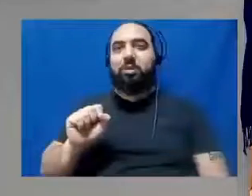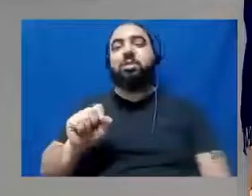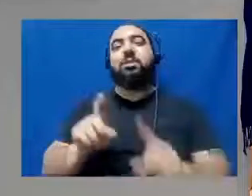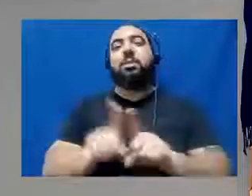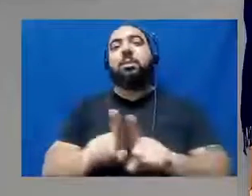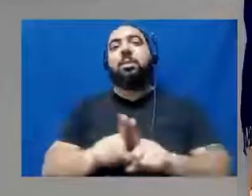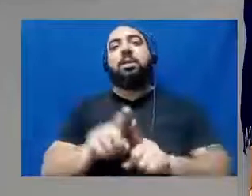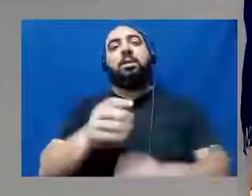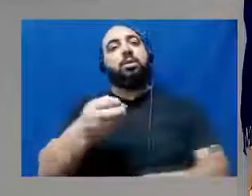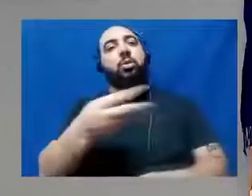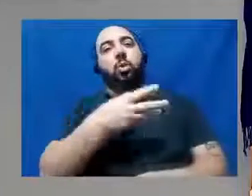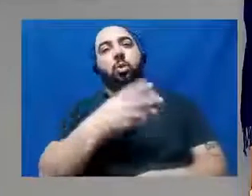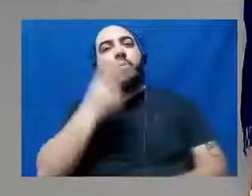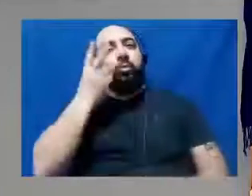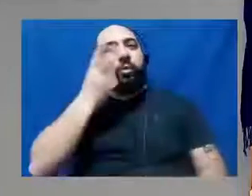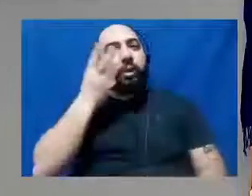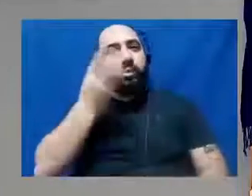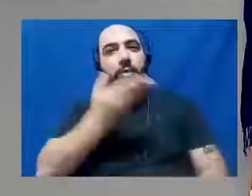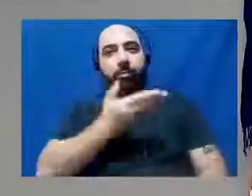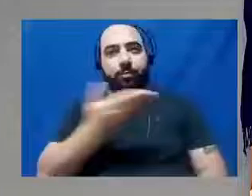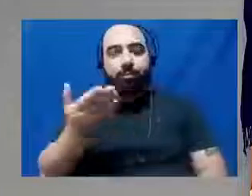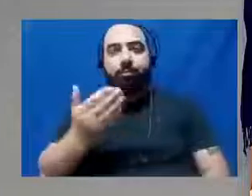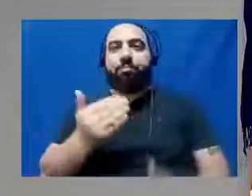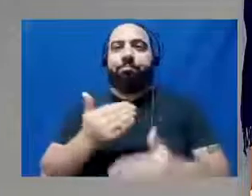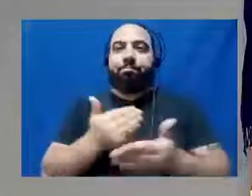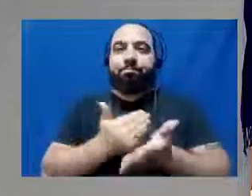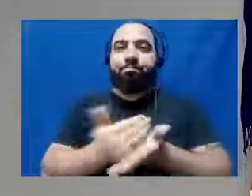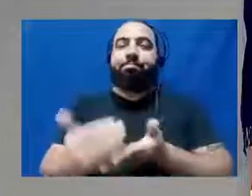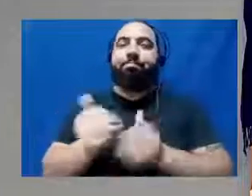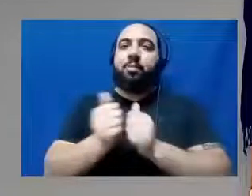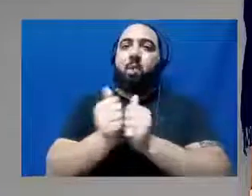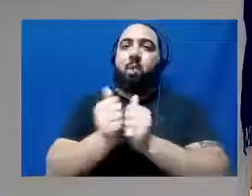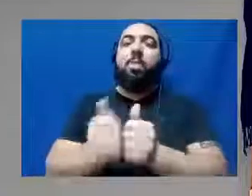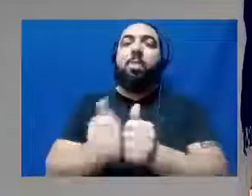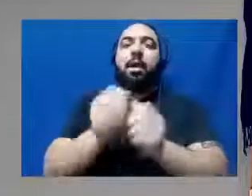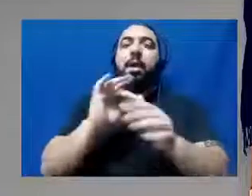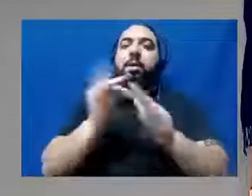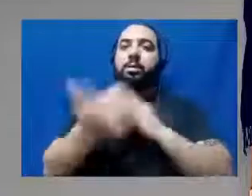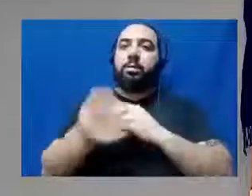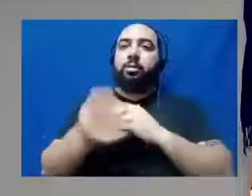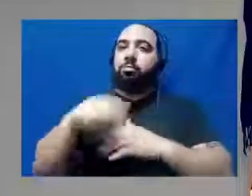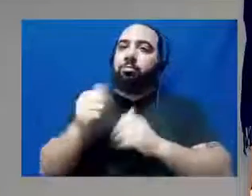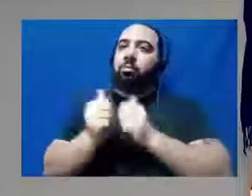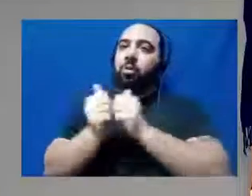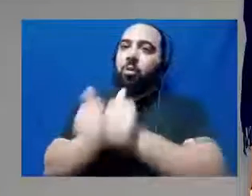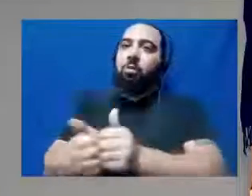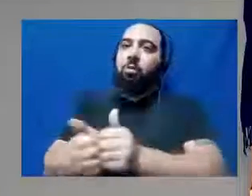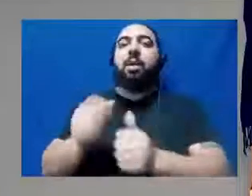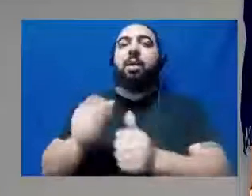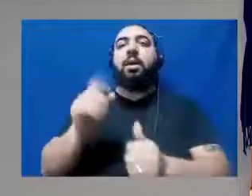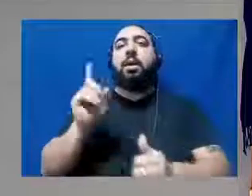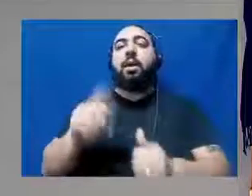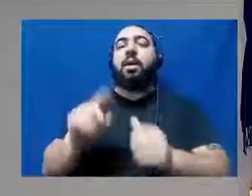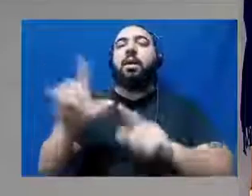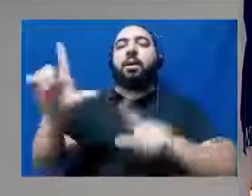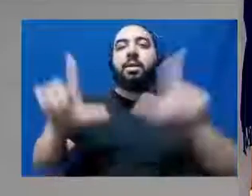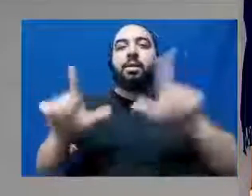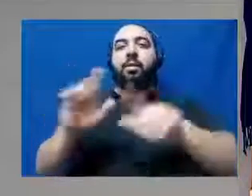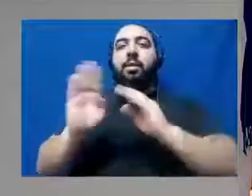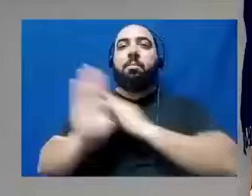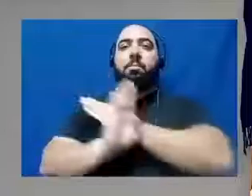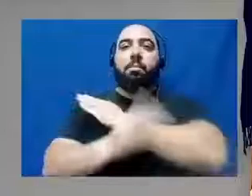vereadores. O município nos acompanha através das redes sociais, pessoas que nos acompanham através da TV Biguassu. Meu